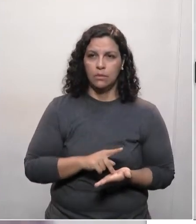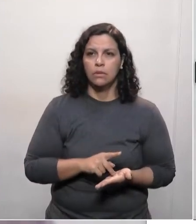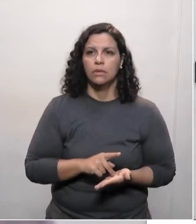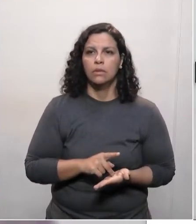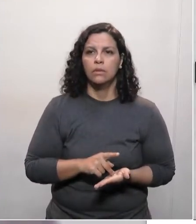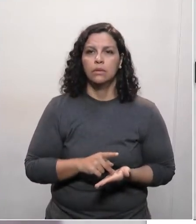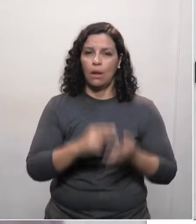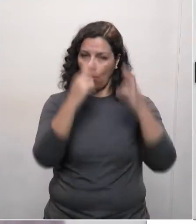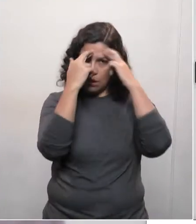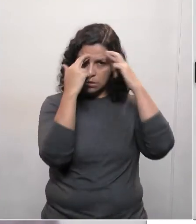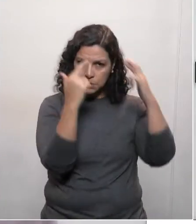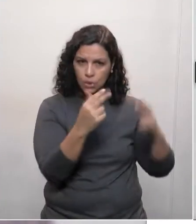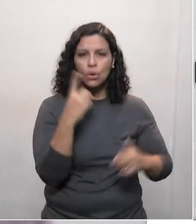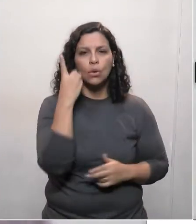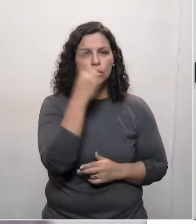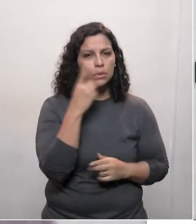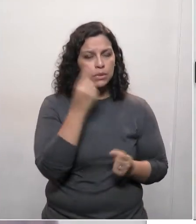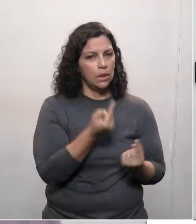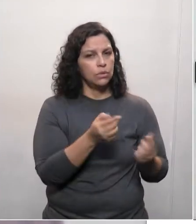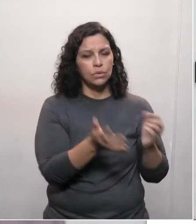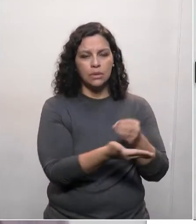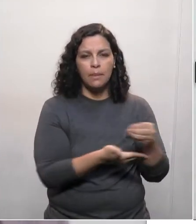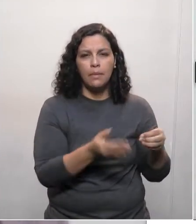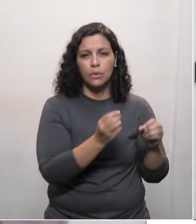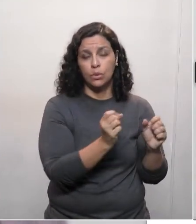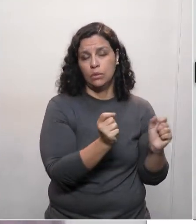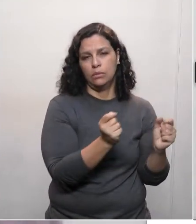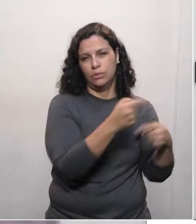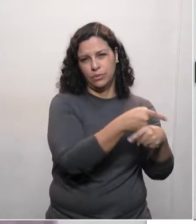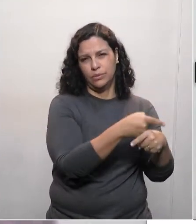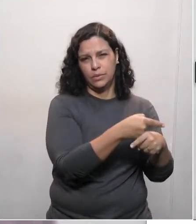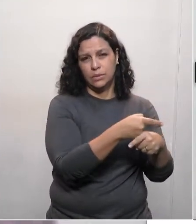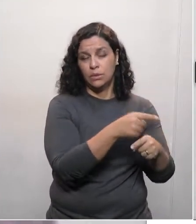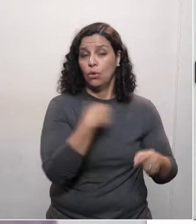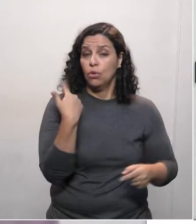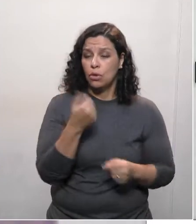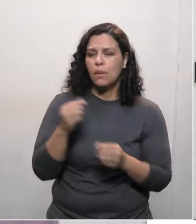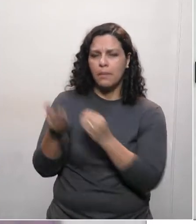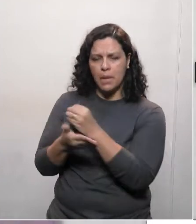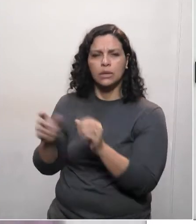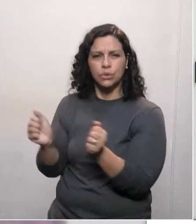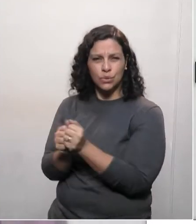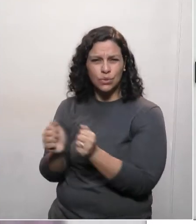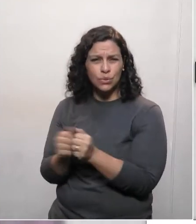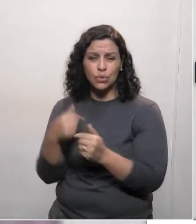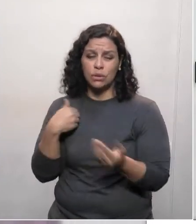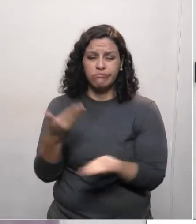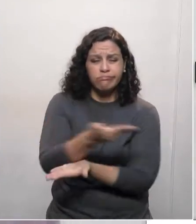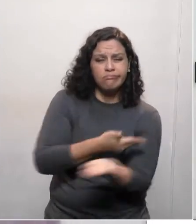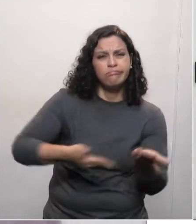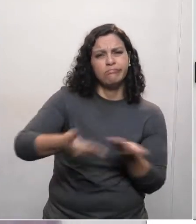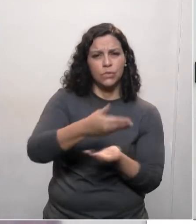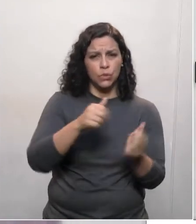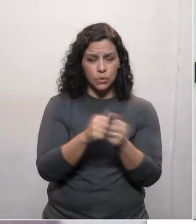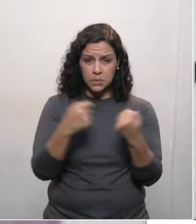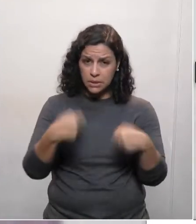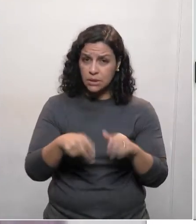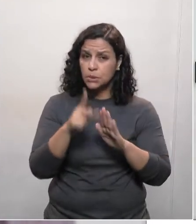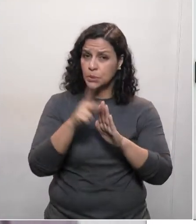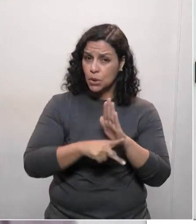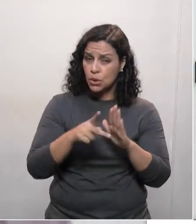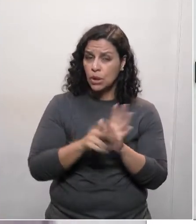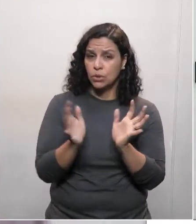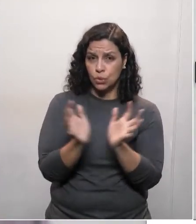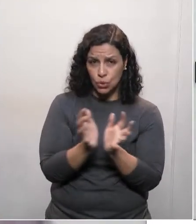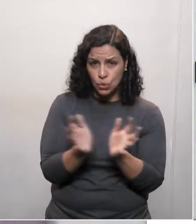Não respeita os deputados da oposição. A gente tem tido um trabalho harmônico com vossa excelência. O senhor sabe disso, até projetos de forma